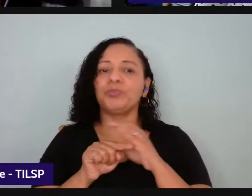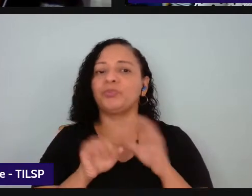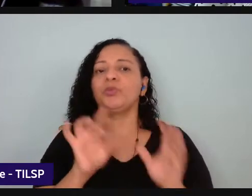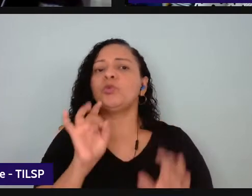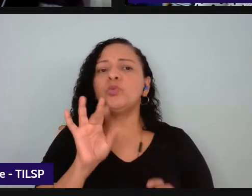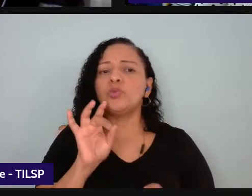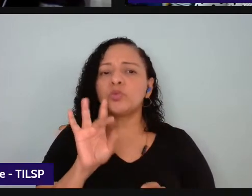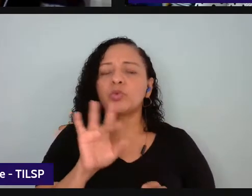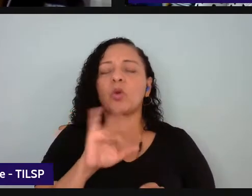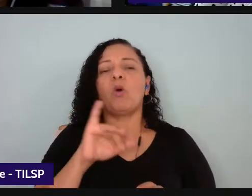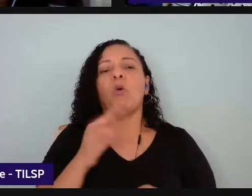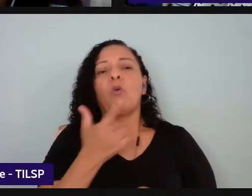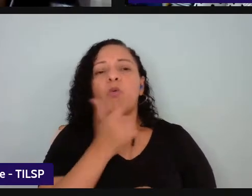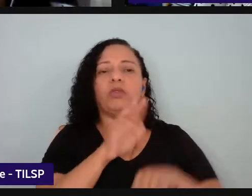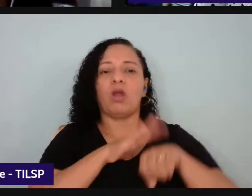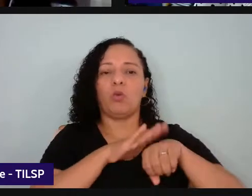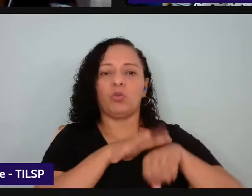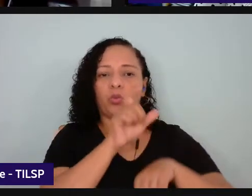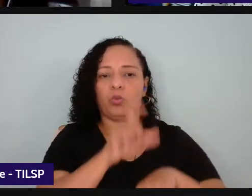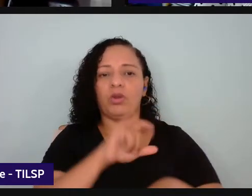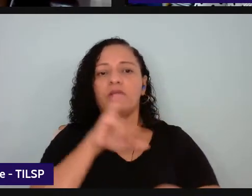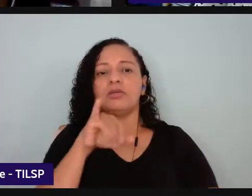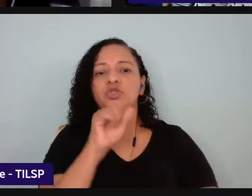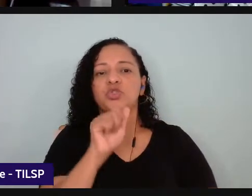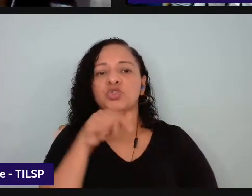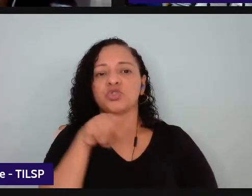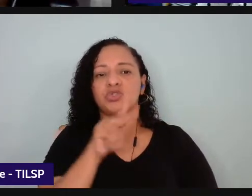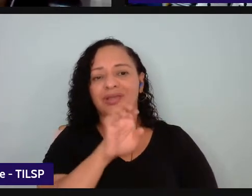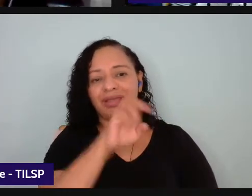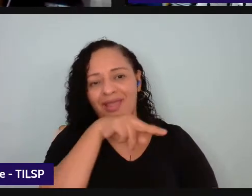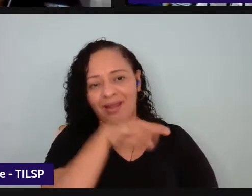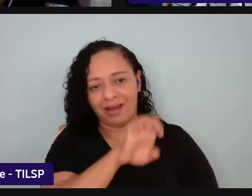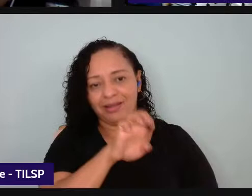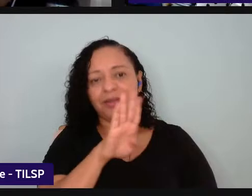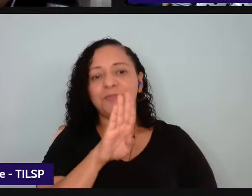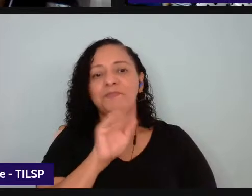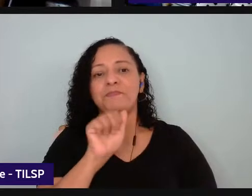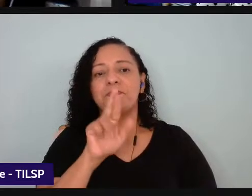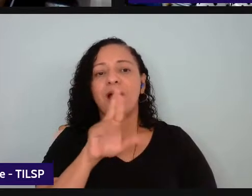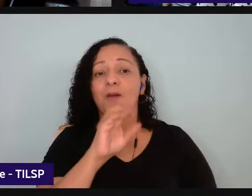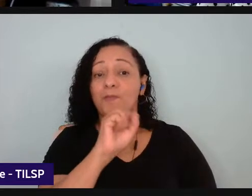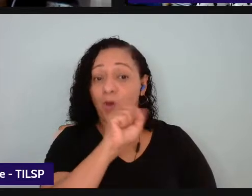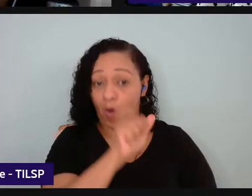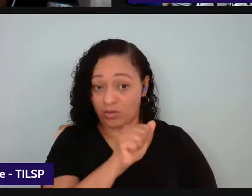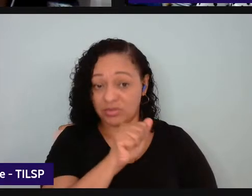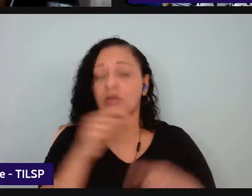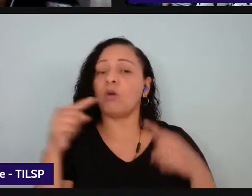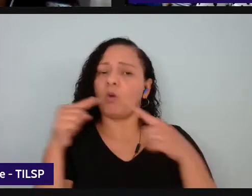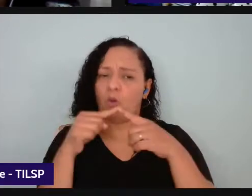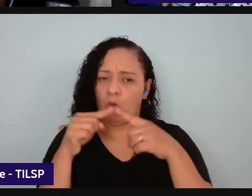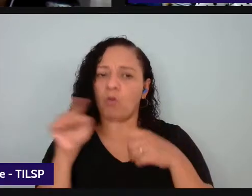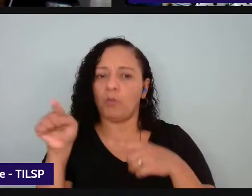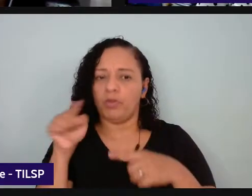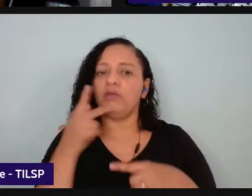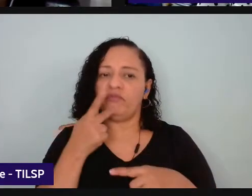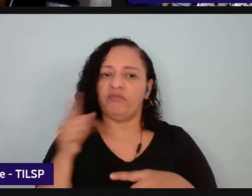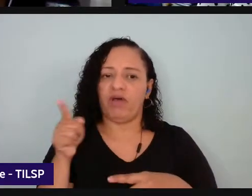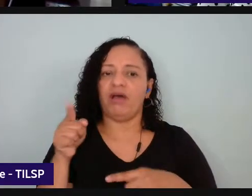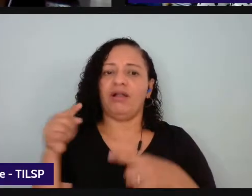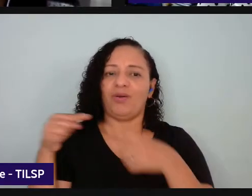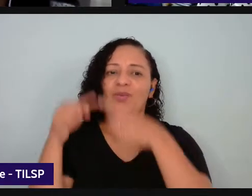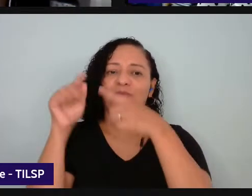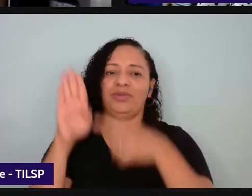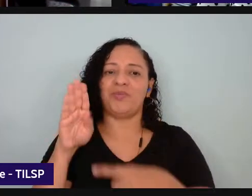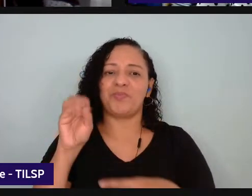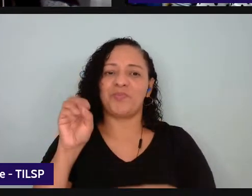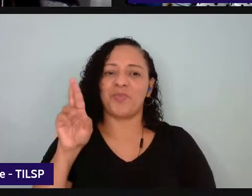Jaquerine Barbosa da Roxane que foi o meu primeiro contato com a teoria dele mas ele tem algumas aproximações